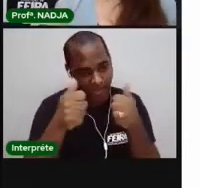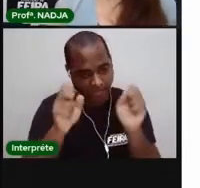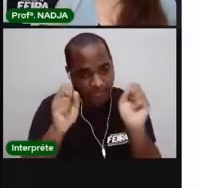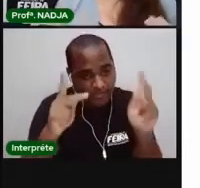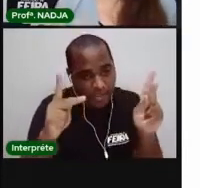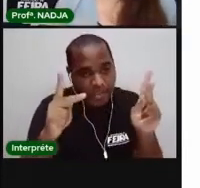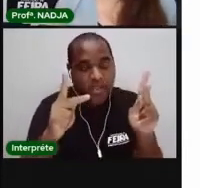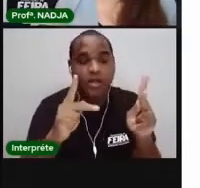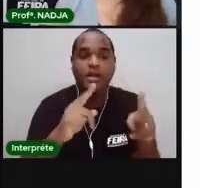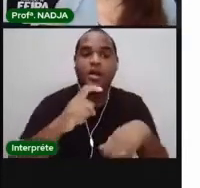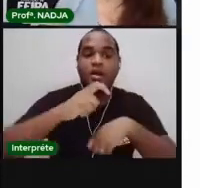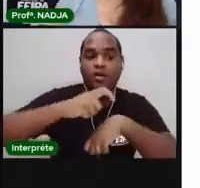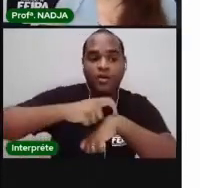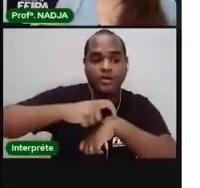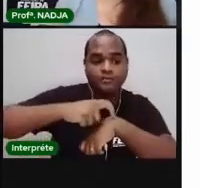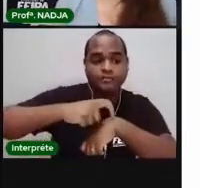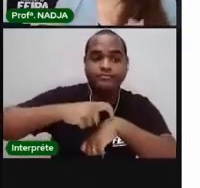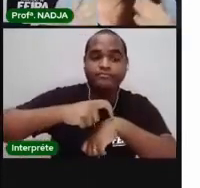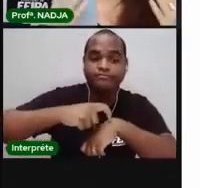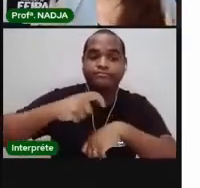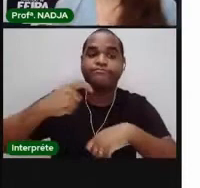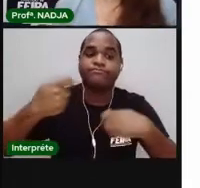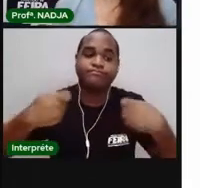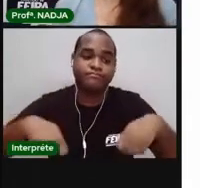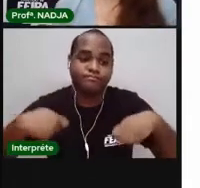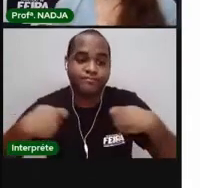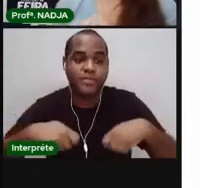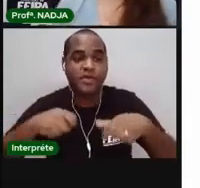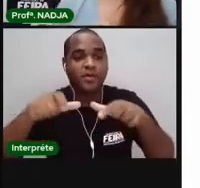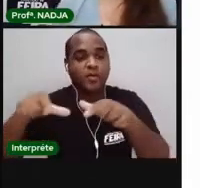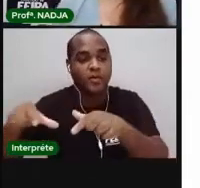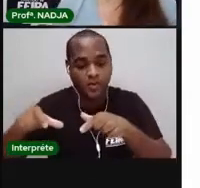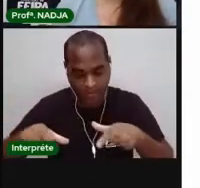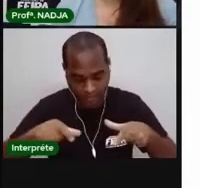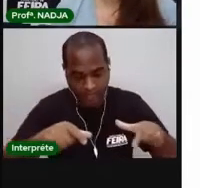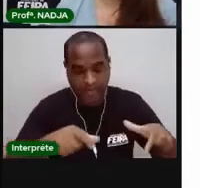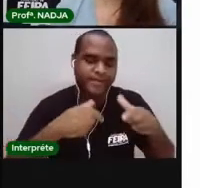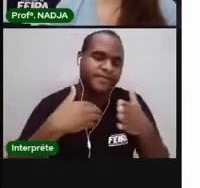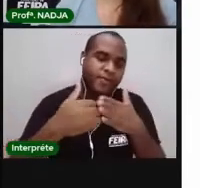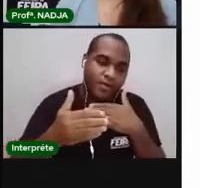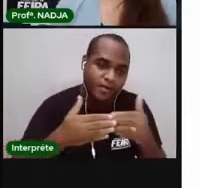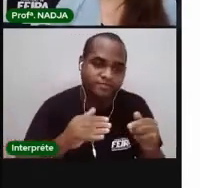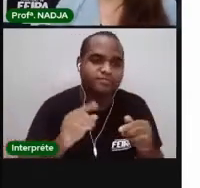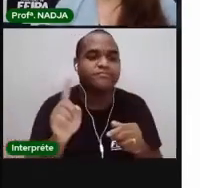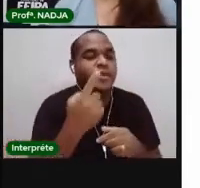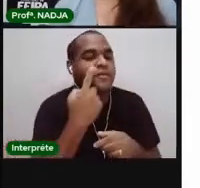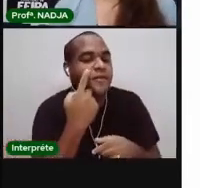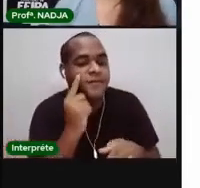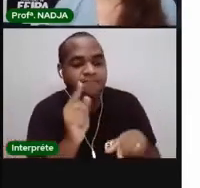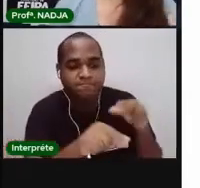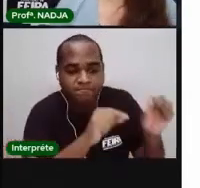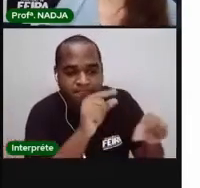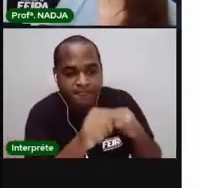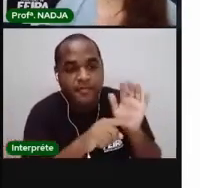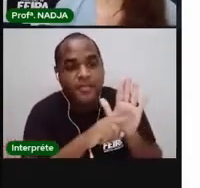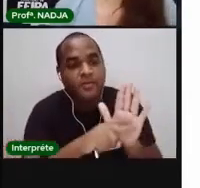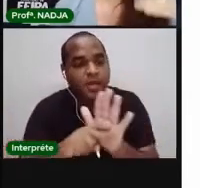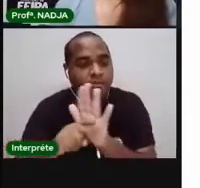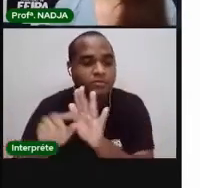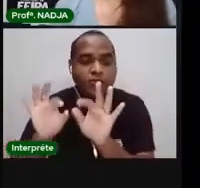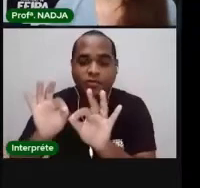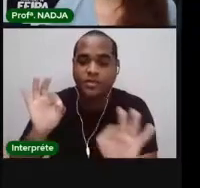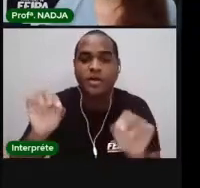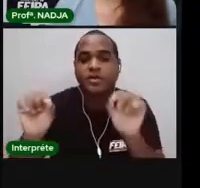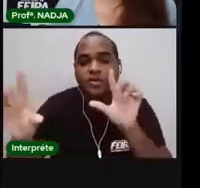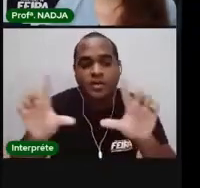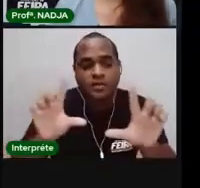O horário, né, como eu já falei, o local adequado. Isso tudo vai te ajudar muito. Mantenha-se distante também de televisão